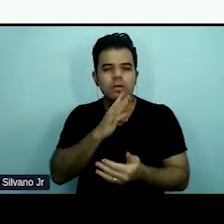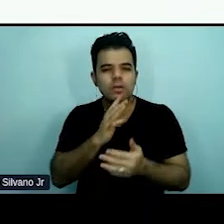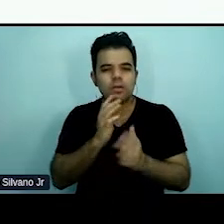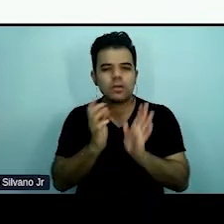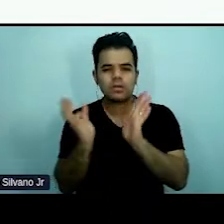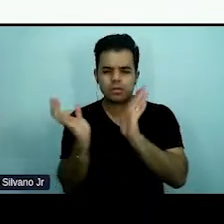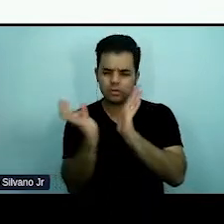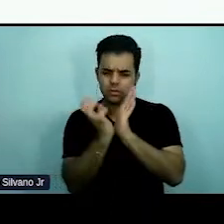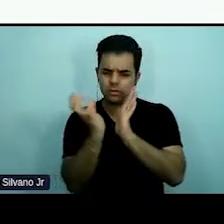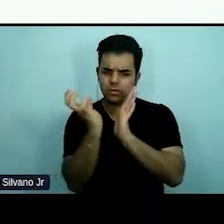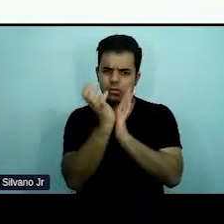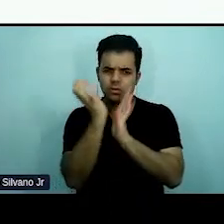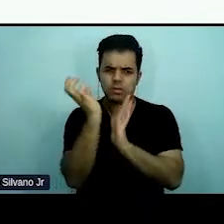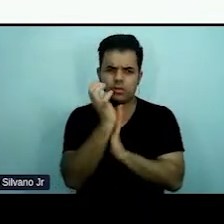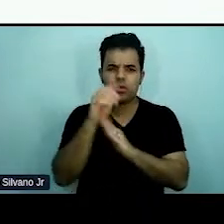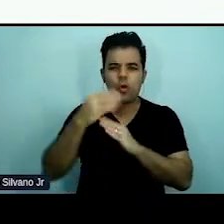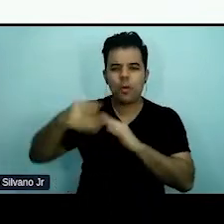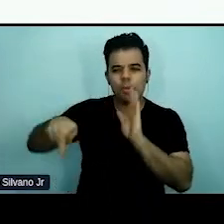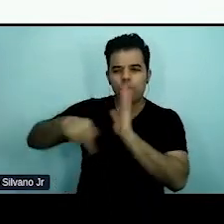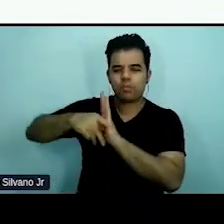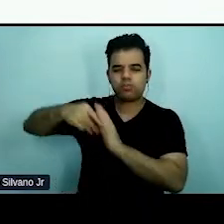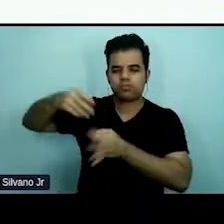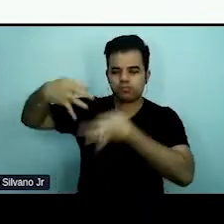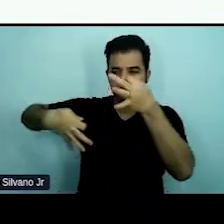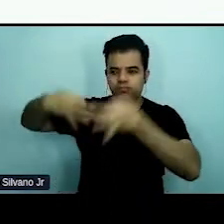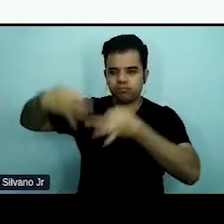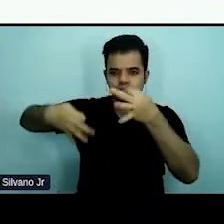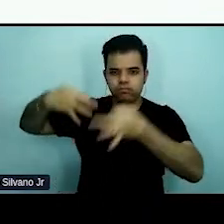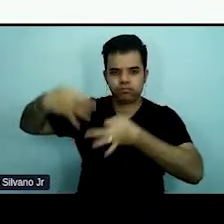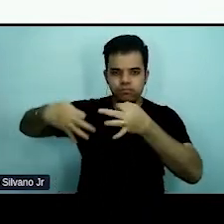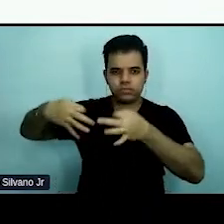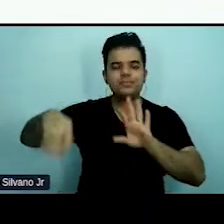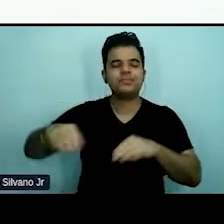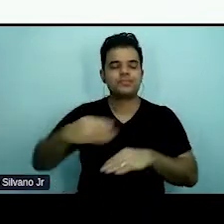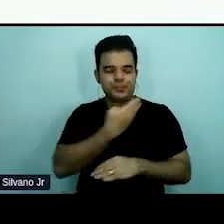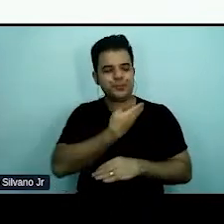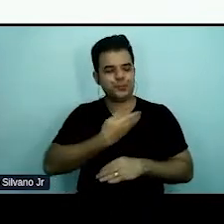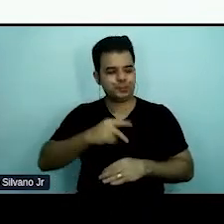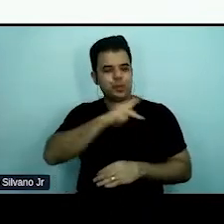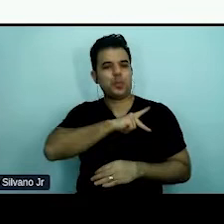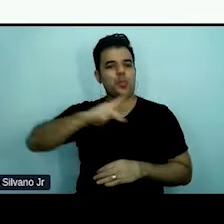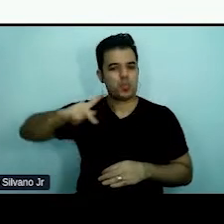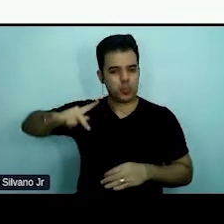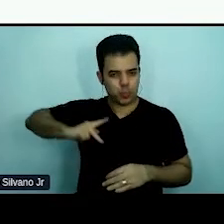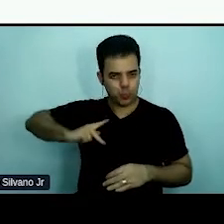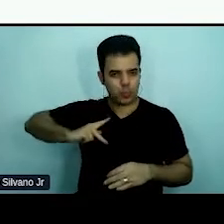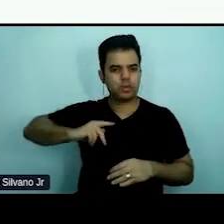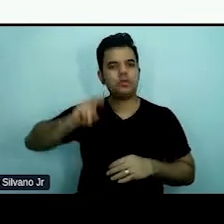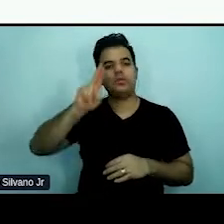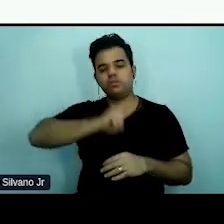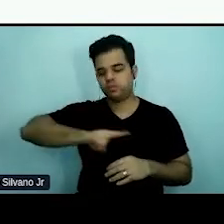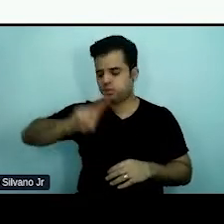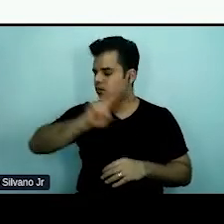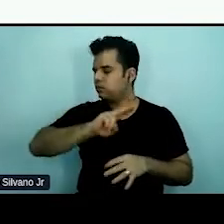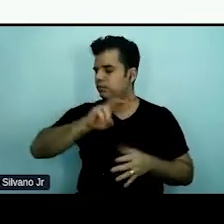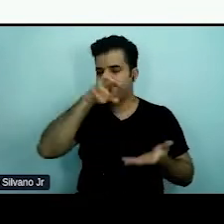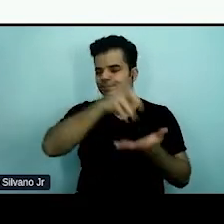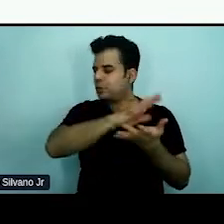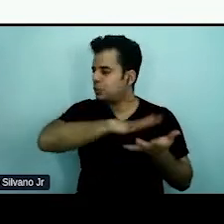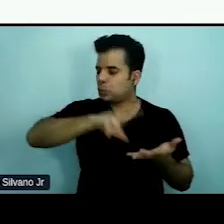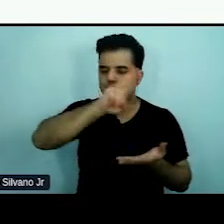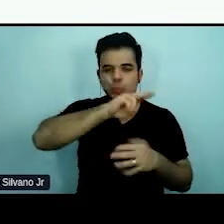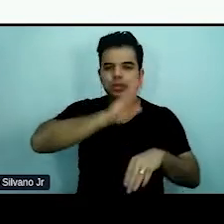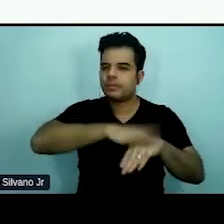juridiquês hoje, muito presente inclusive no setor público, principalmente no setor público. Em que uma